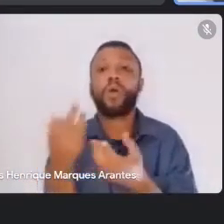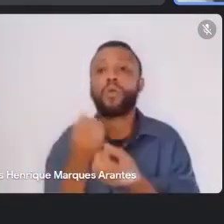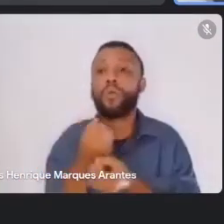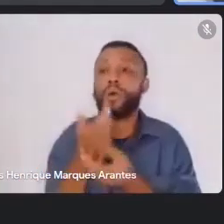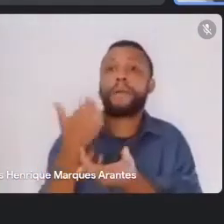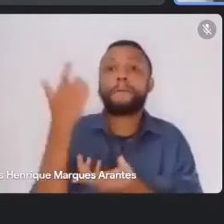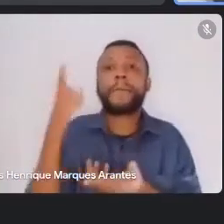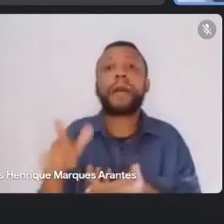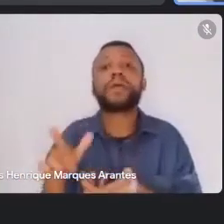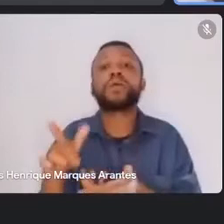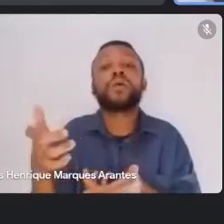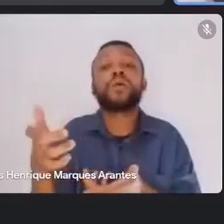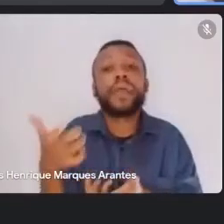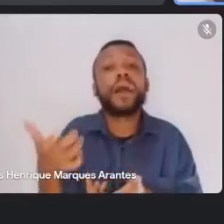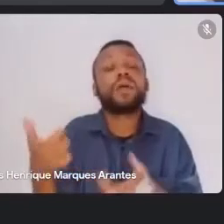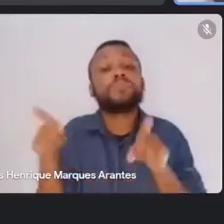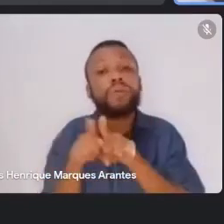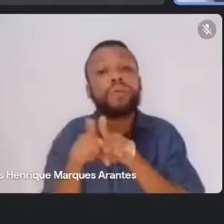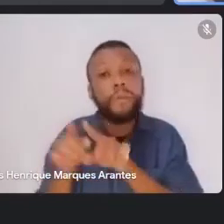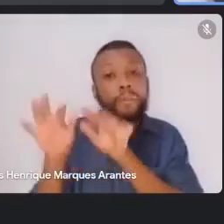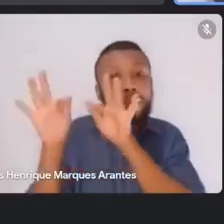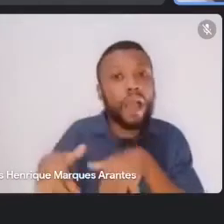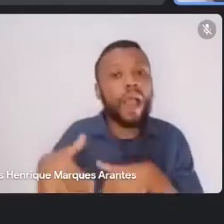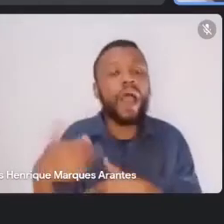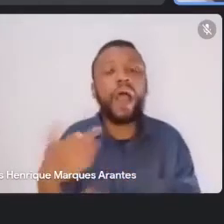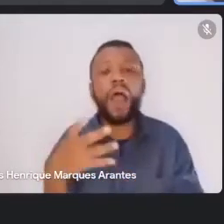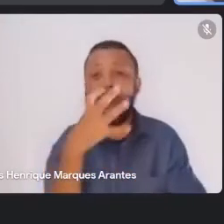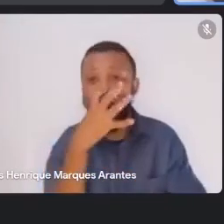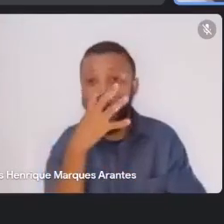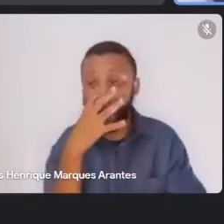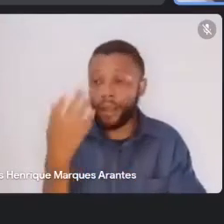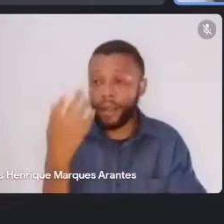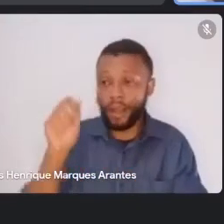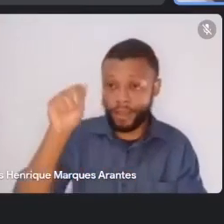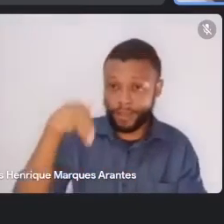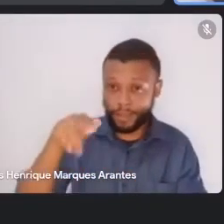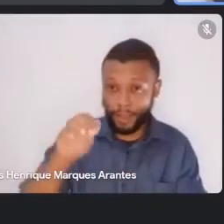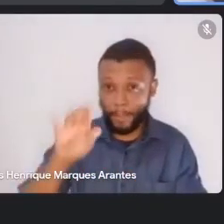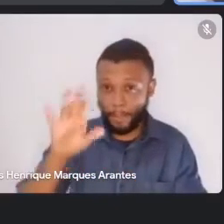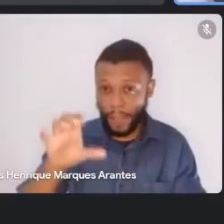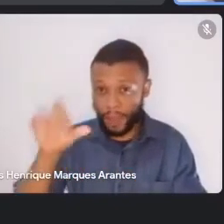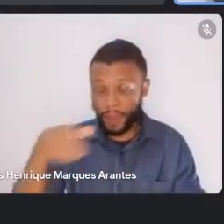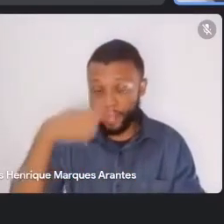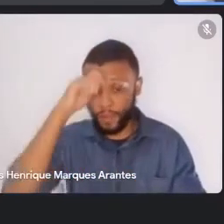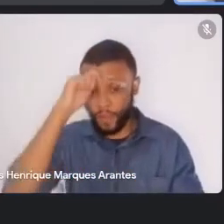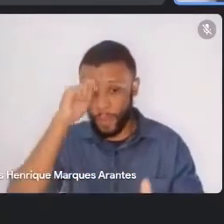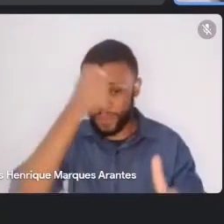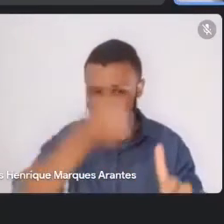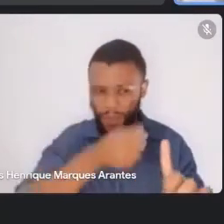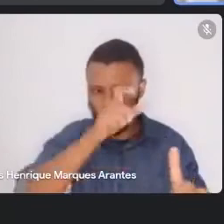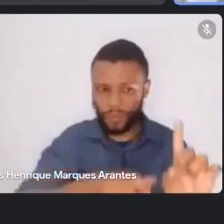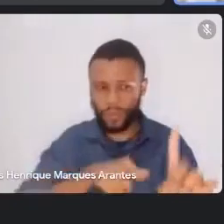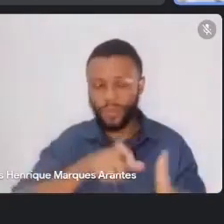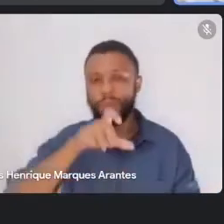mais quero agora para esse final é ouvir a Anabelle fazer homenagem para o Eduardo de Paula.